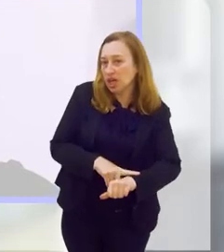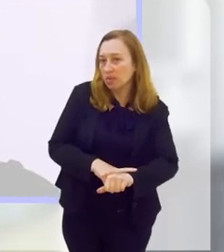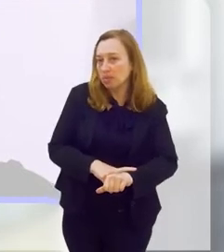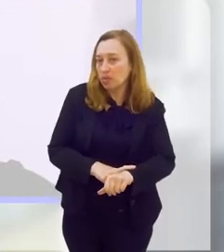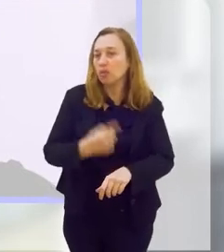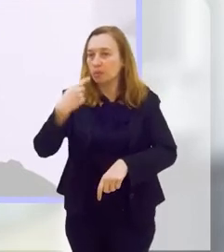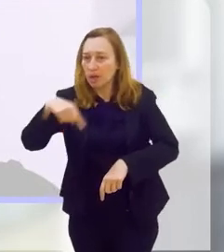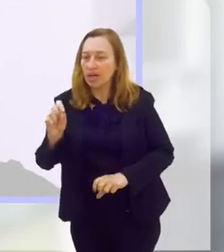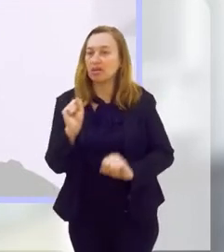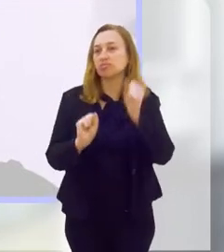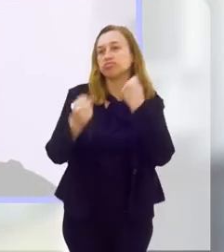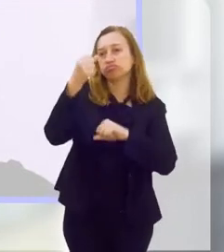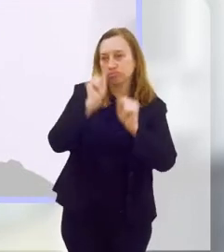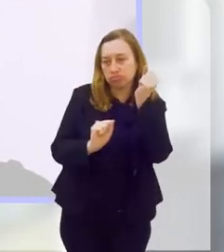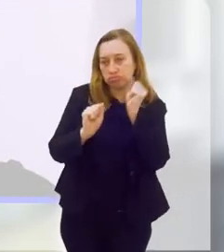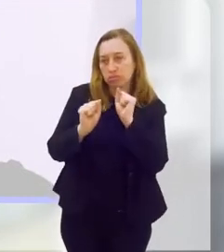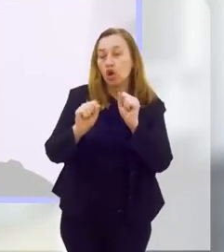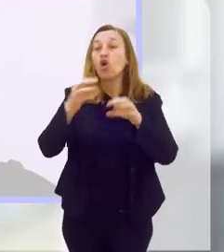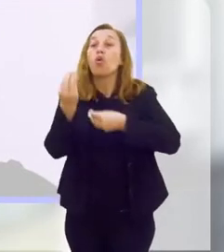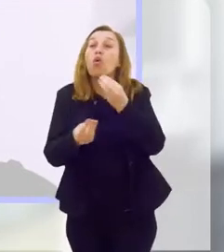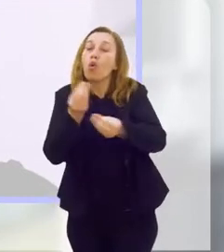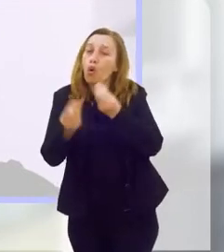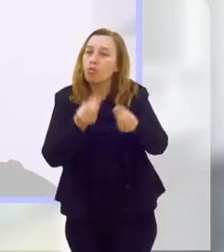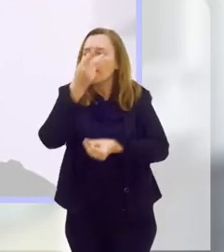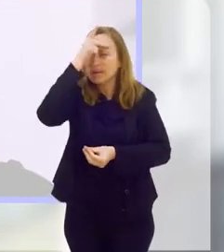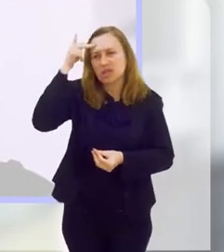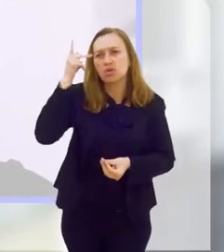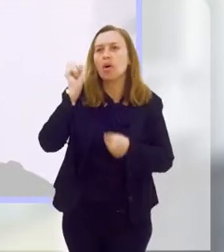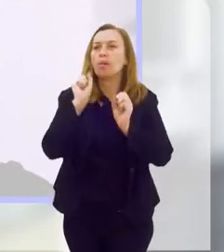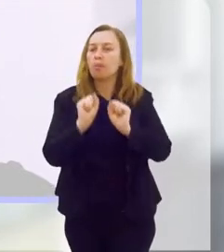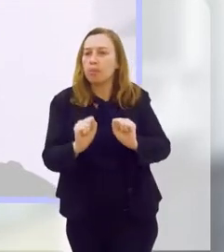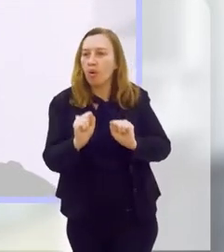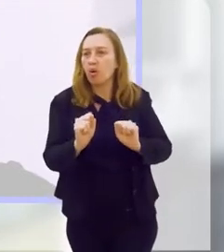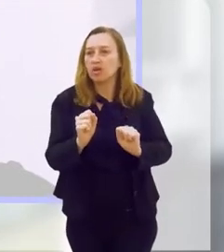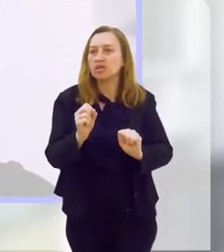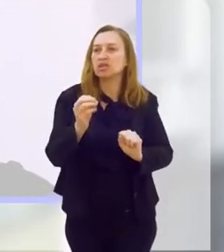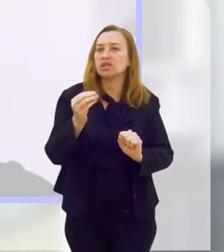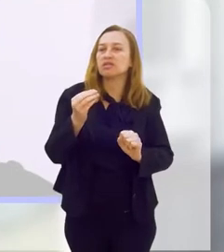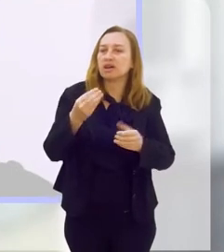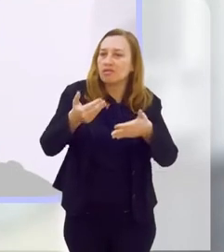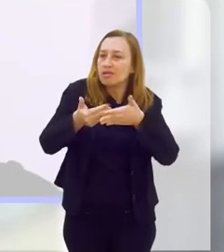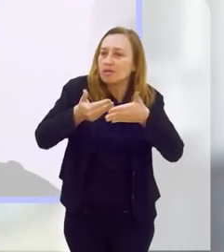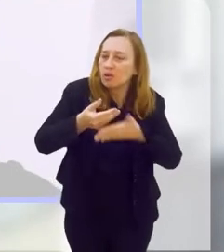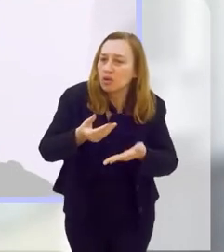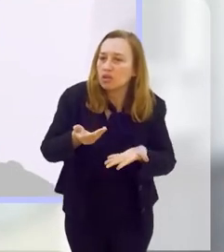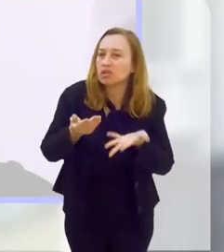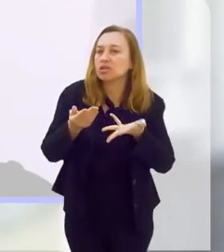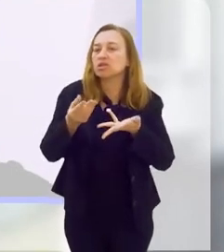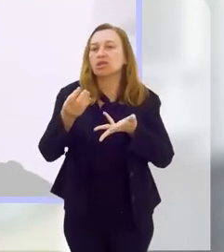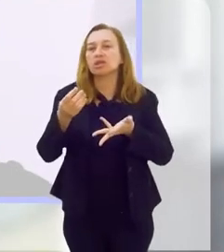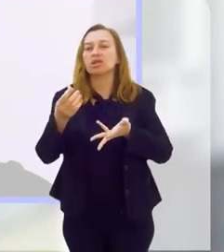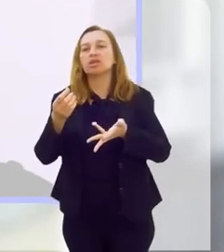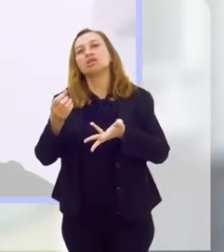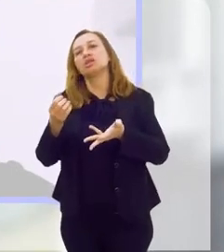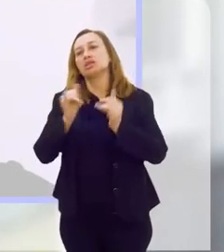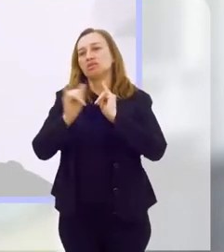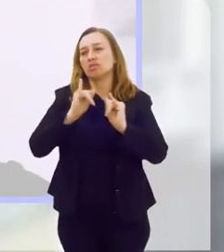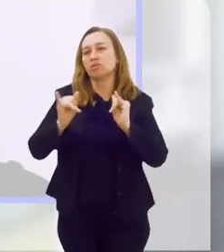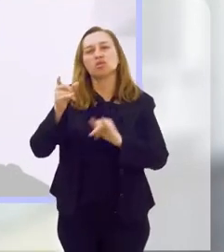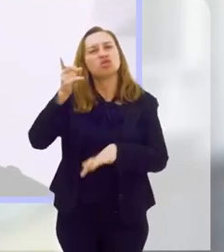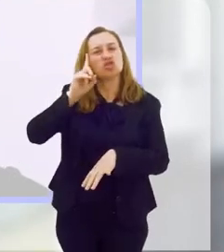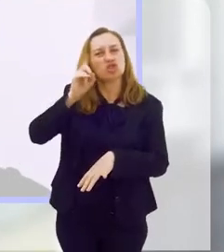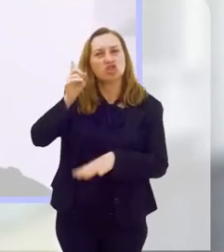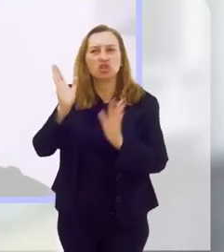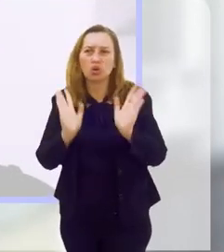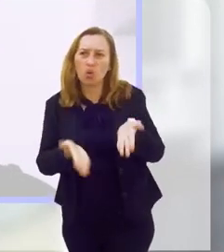do dia para você poder fazer exercício, né? Como é a pessoa pode tentar chegar mais próximo a esses números no dia a dia?